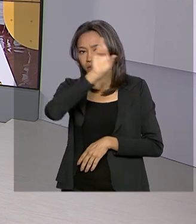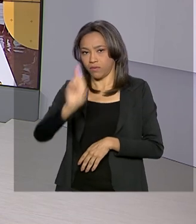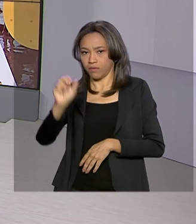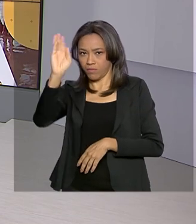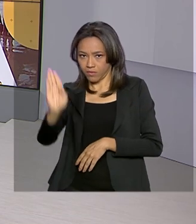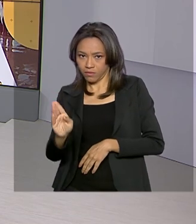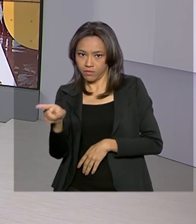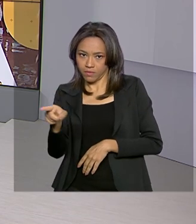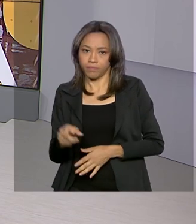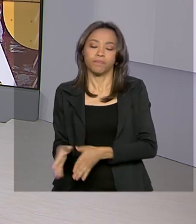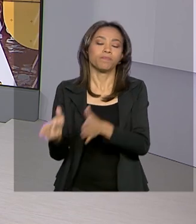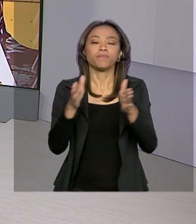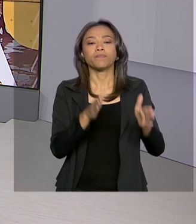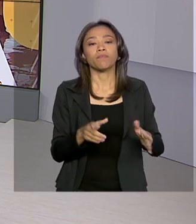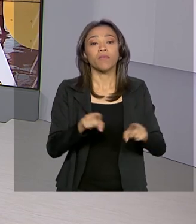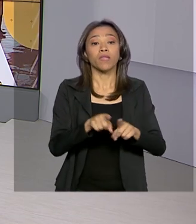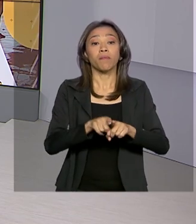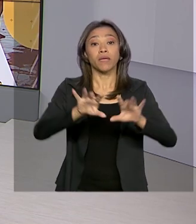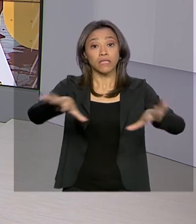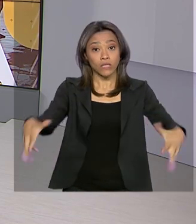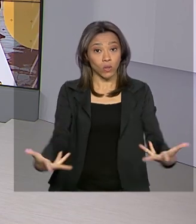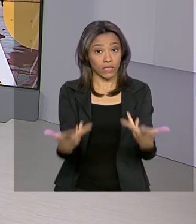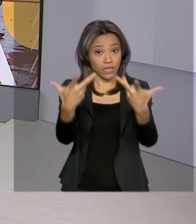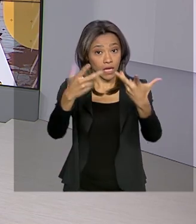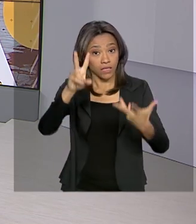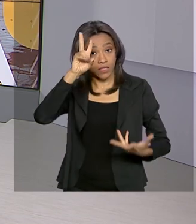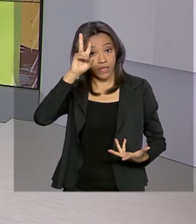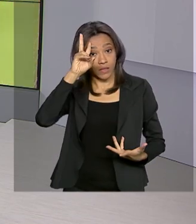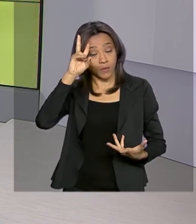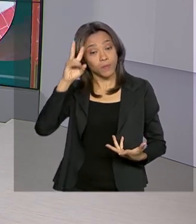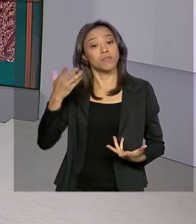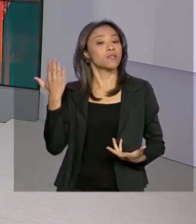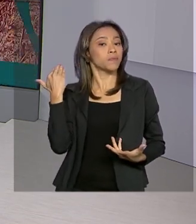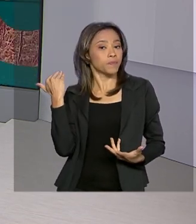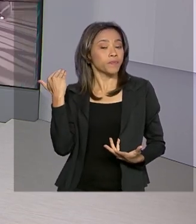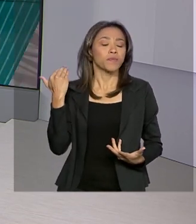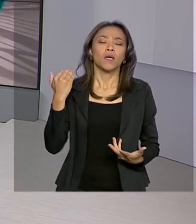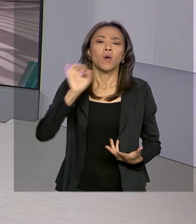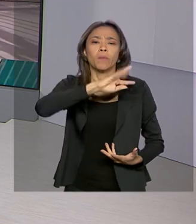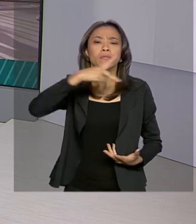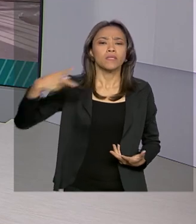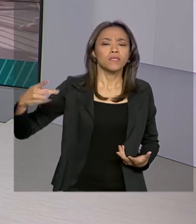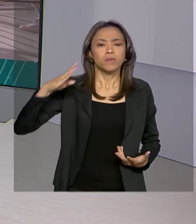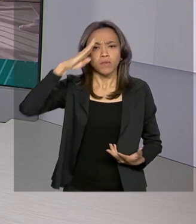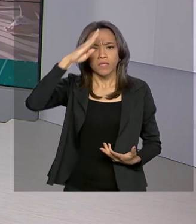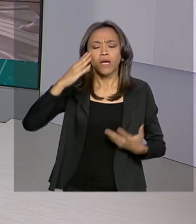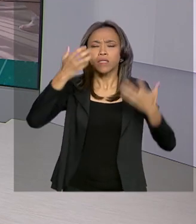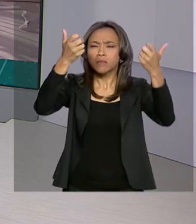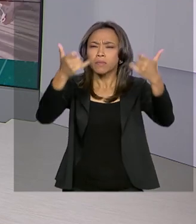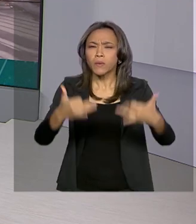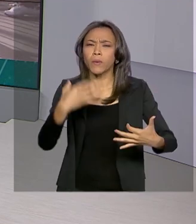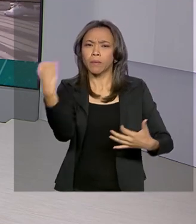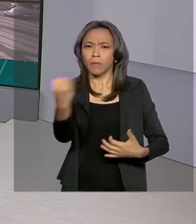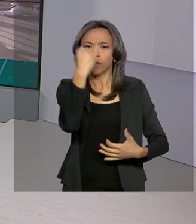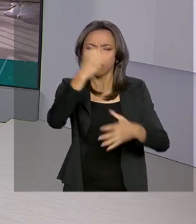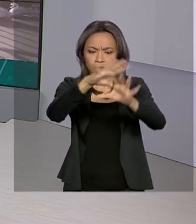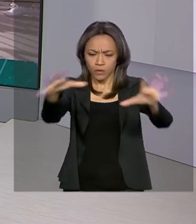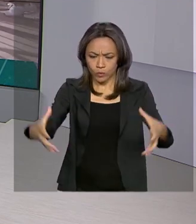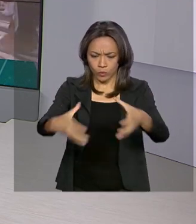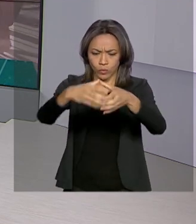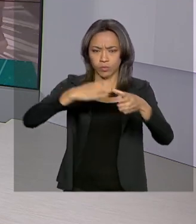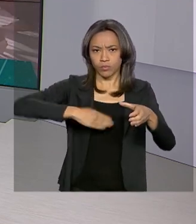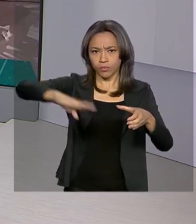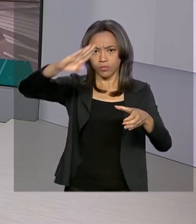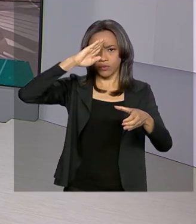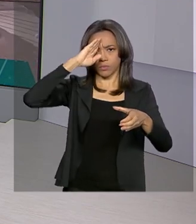E em solenidade com militares, nesta segunda-feira, o presidente Jair Bolsonaro destacou a importância das Forças Armadas para o Brasil